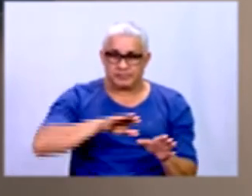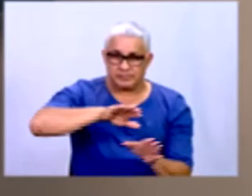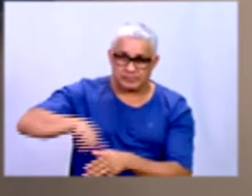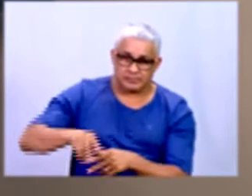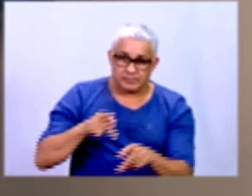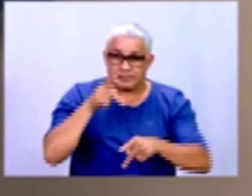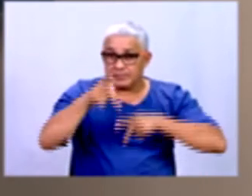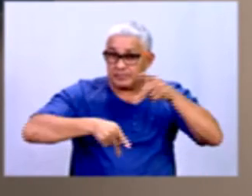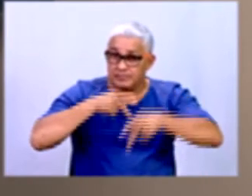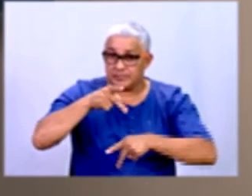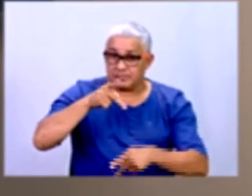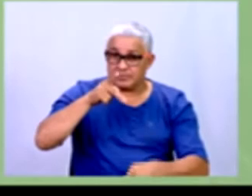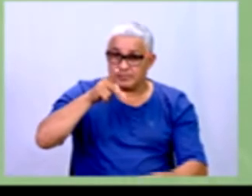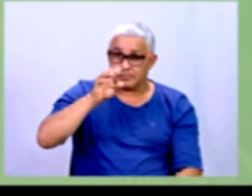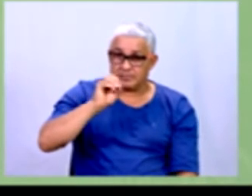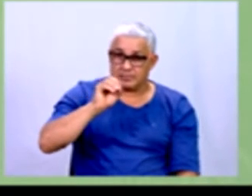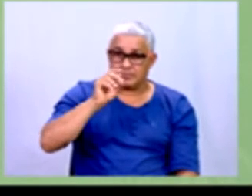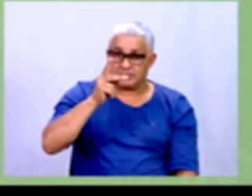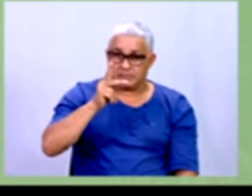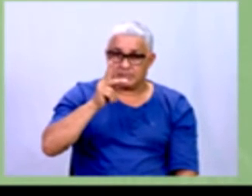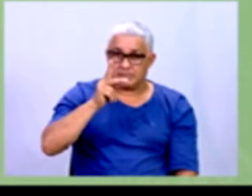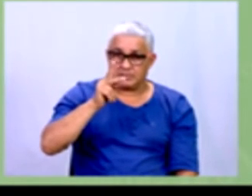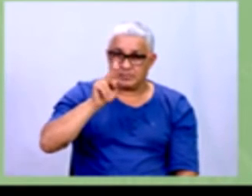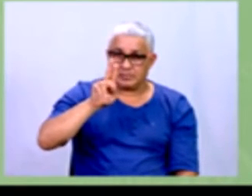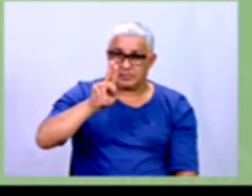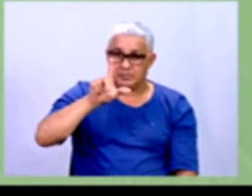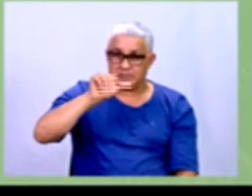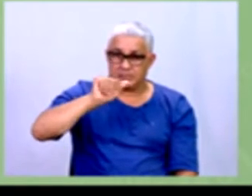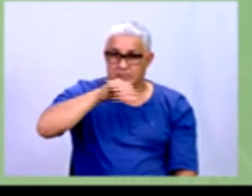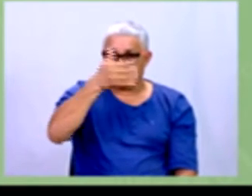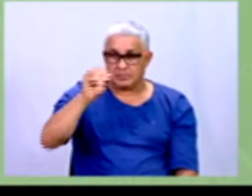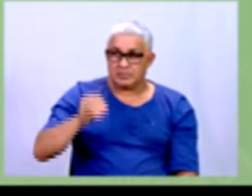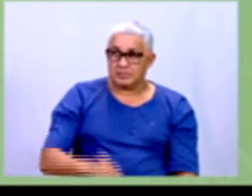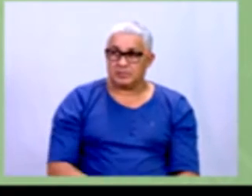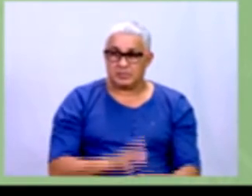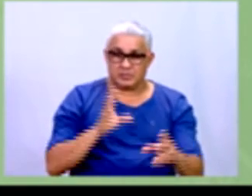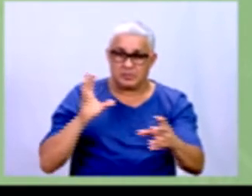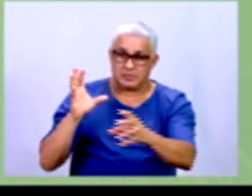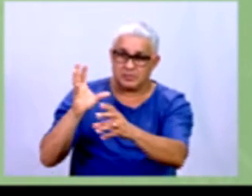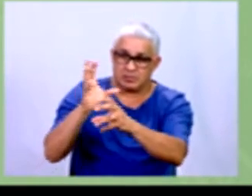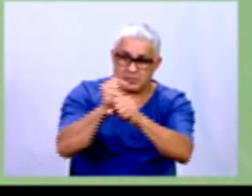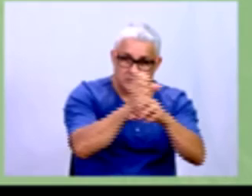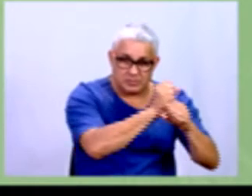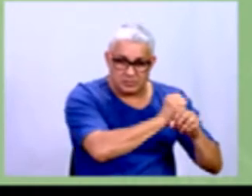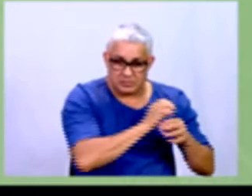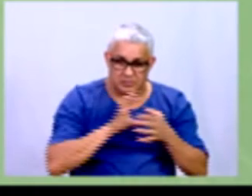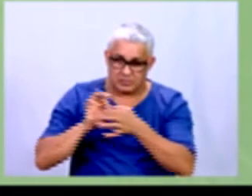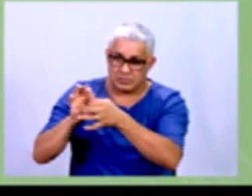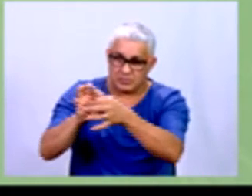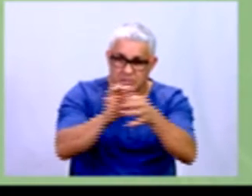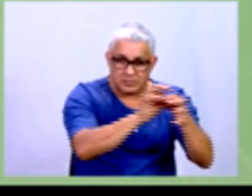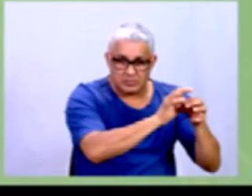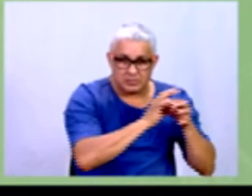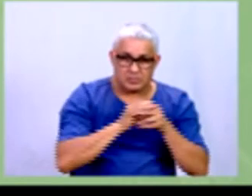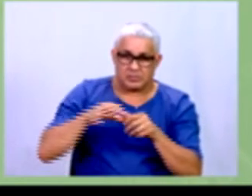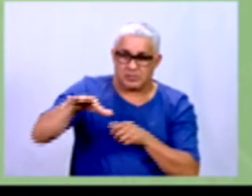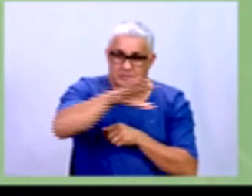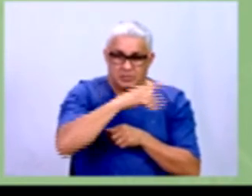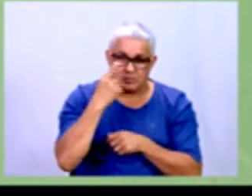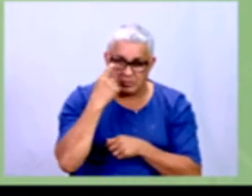população é uma coleção de todos os resultados, de medições ou contagens de uma determinada área de interesse.